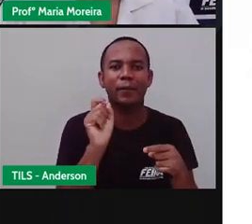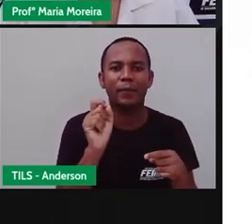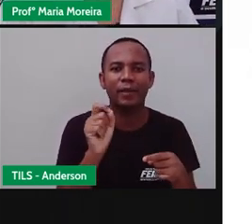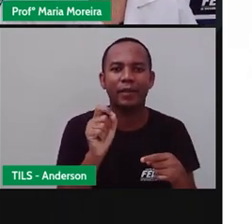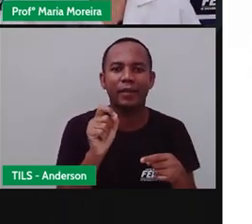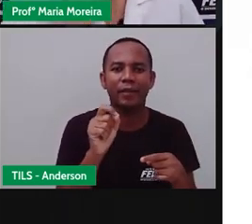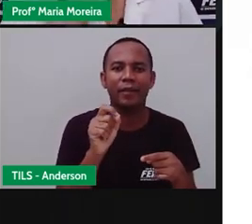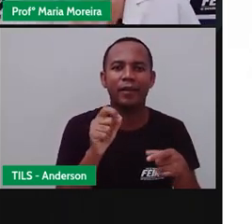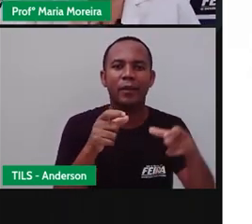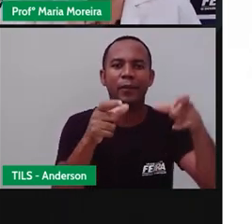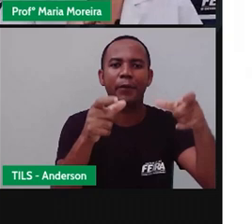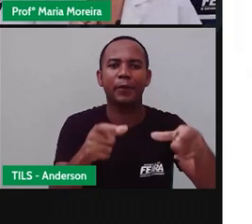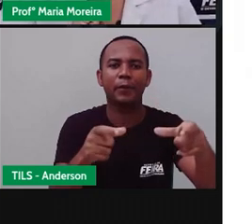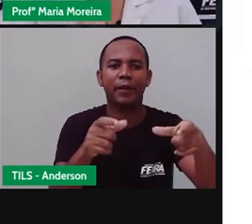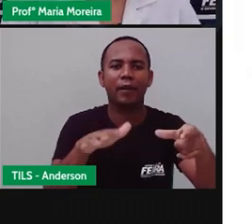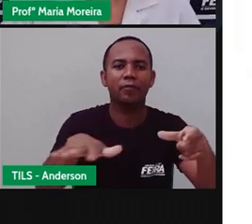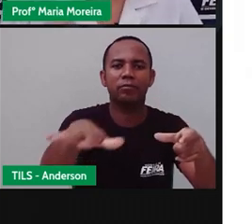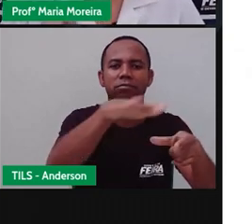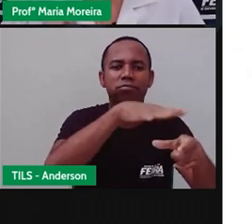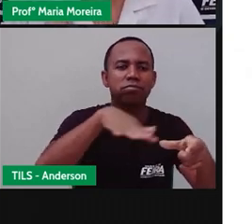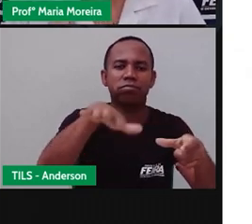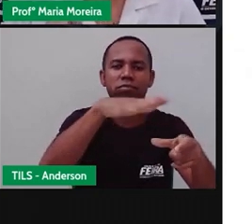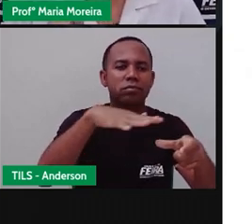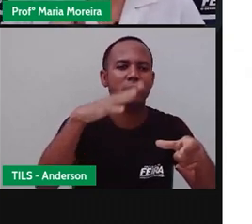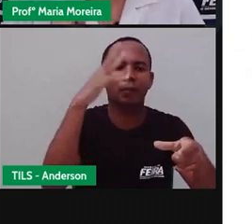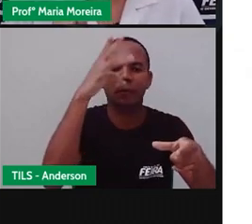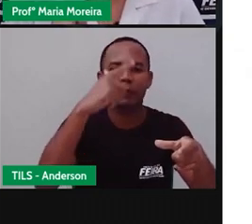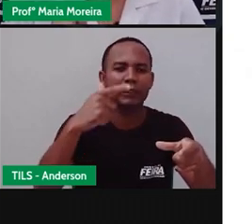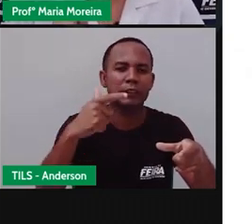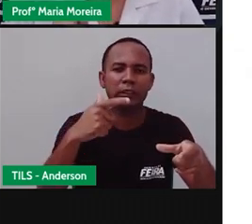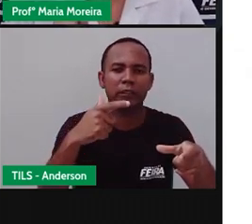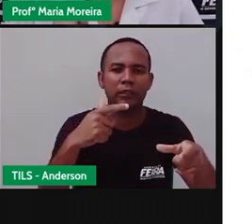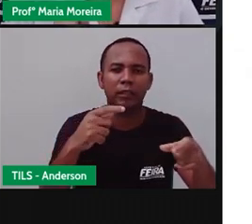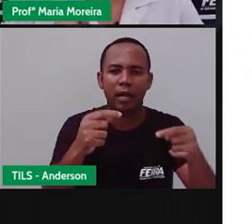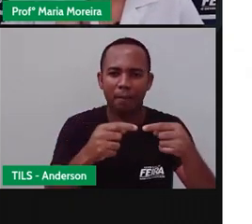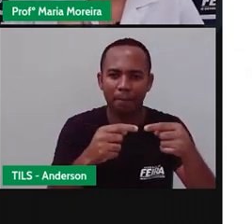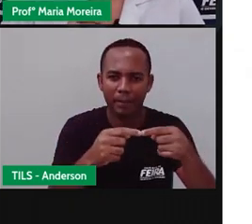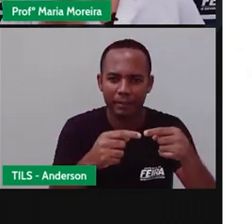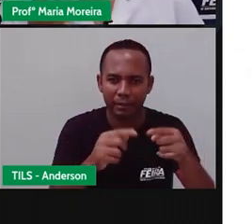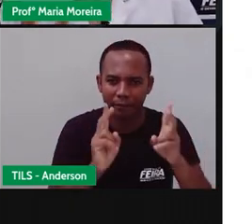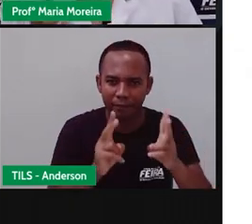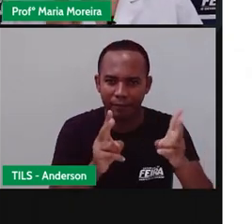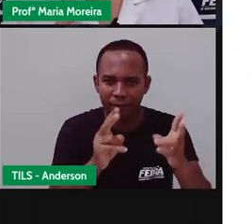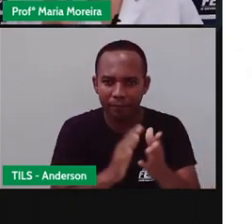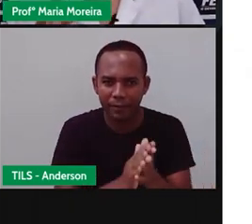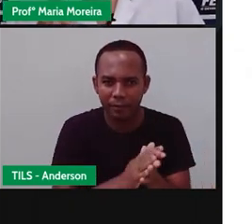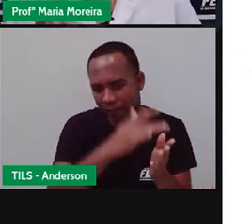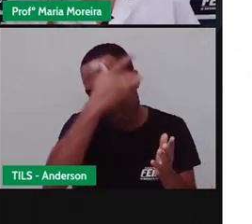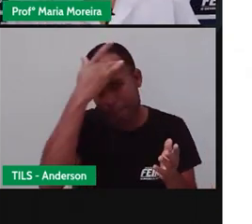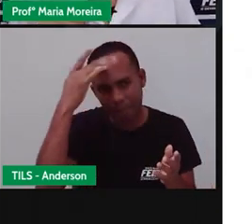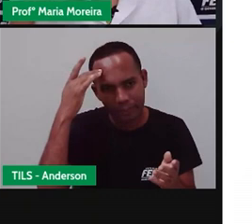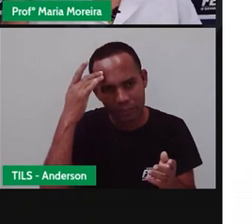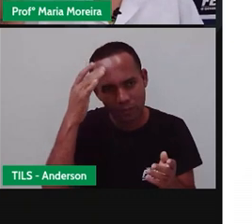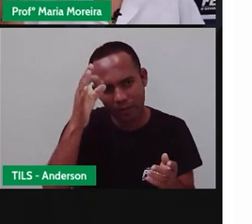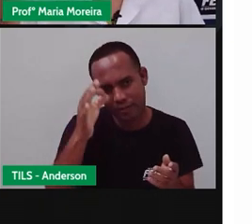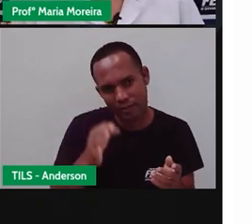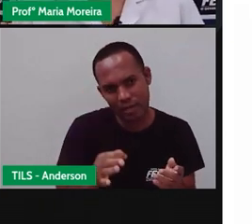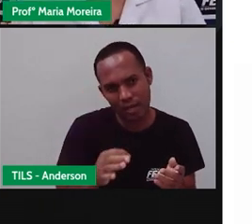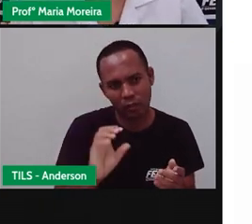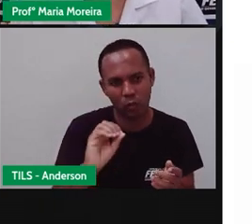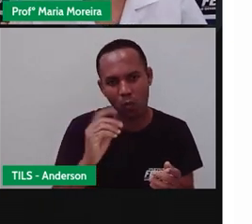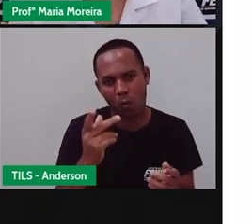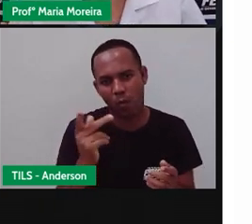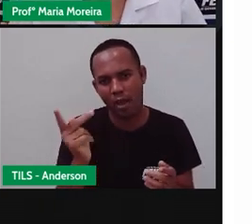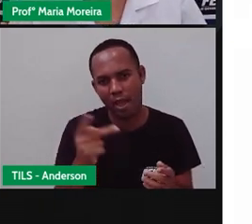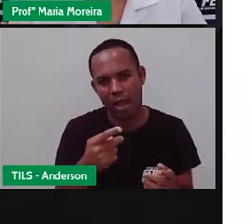vocês, essas pessoas, elas estão certas ou erradas? E aí? Essas pessoas, certas ou erradas, será que paisagem é